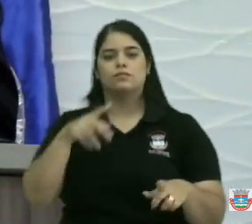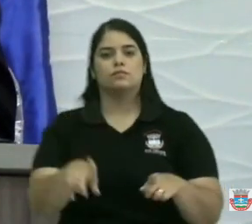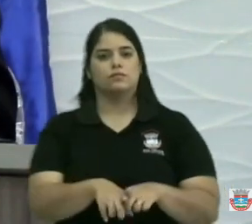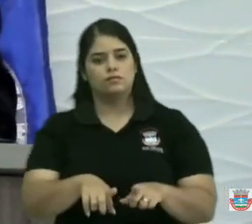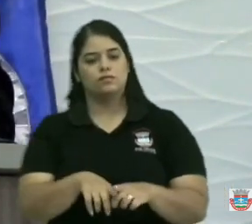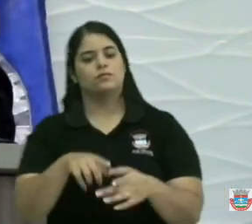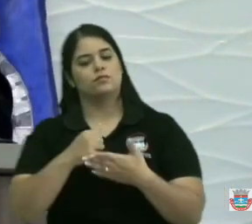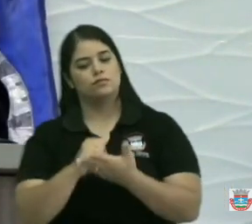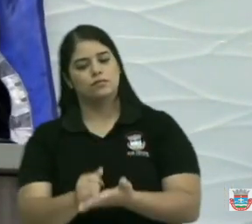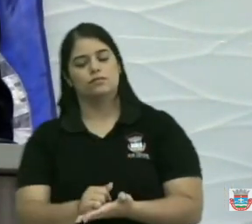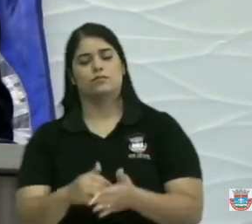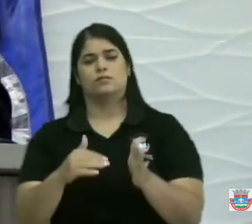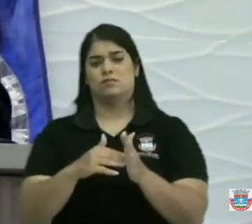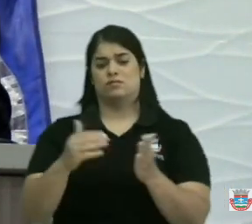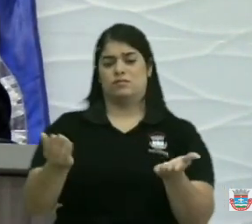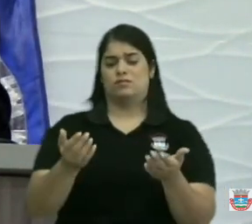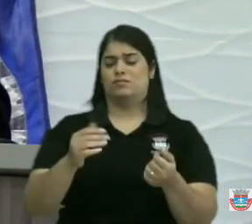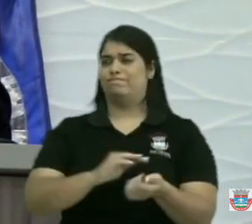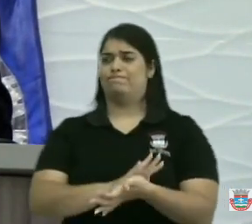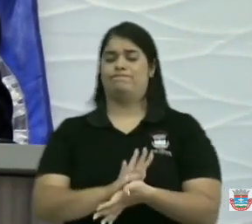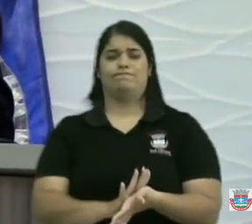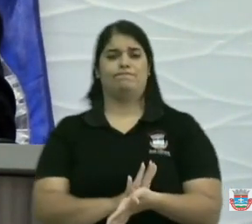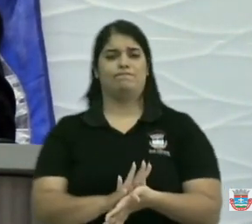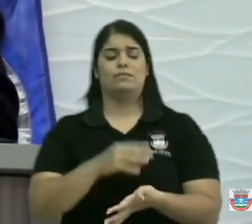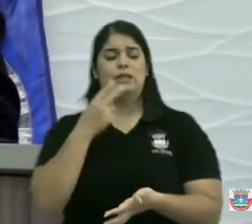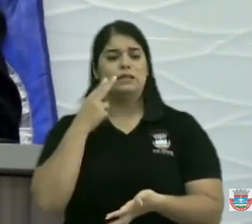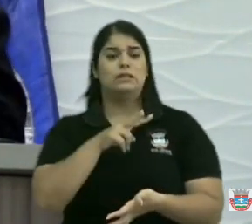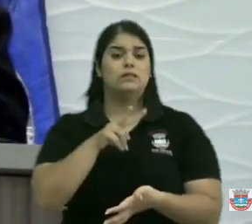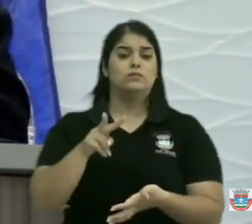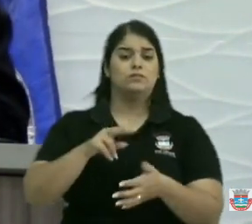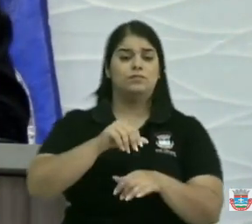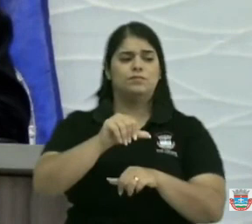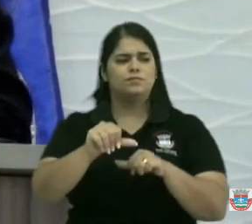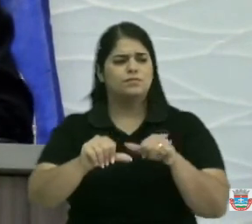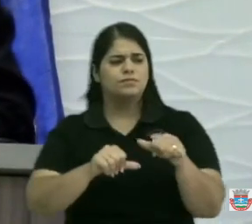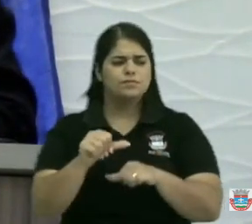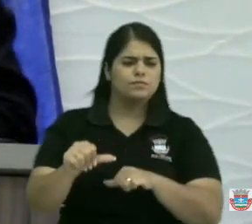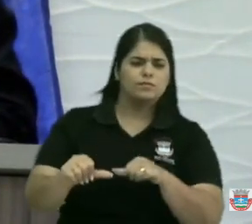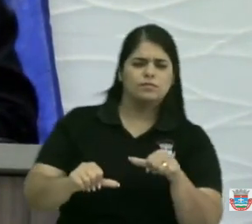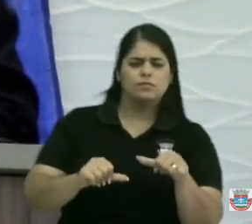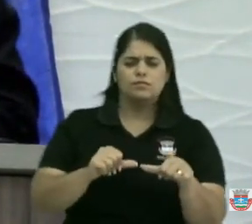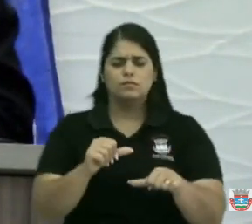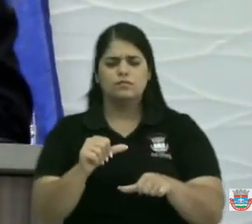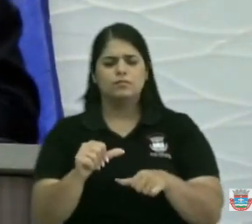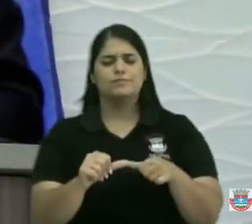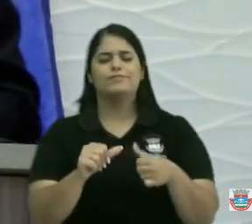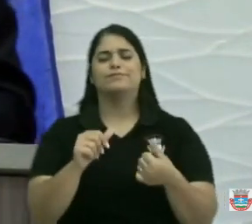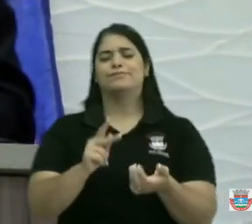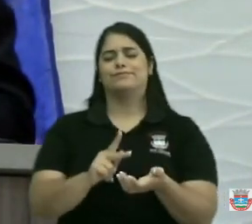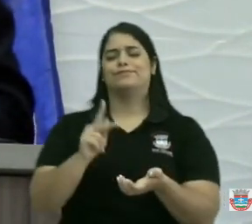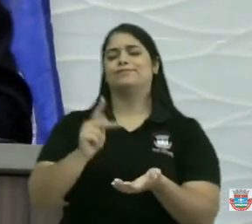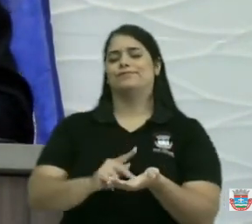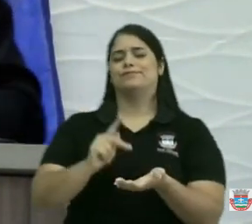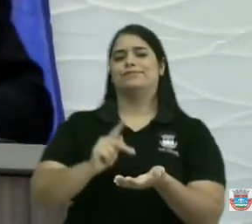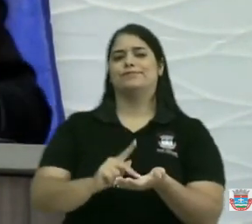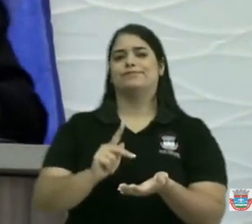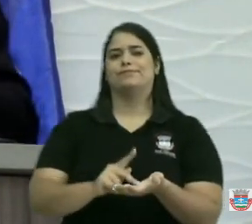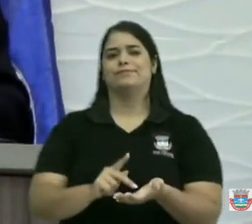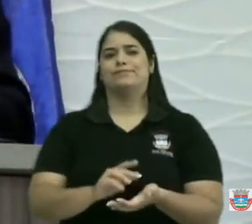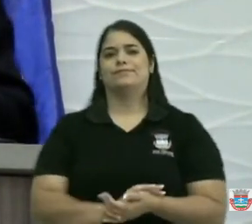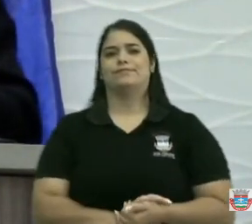e a gente vê as mudanças a gente vê as mudanças mesmo as mudanças